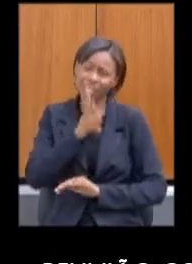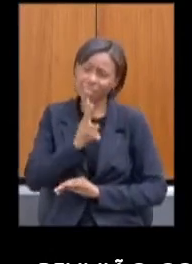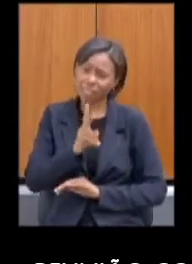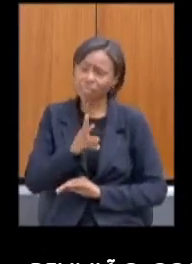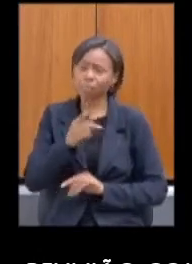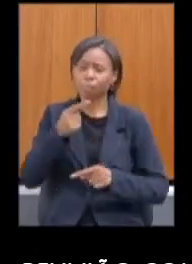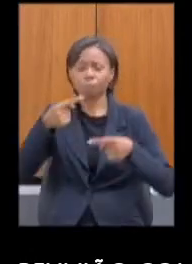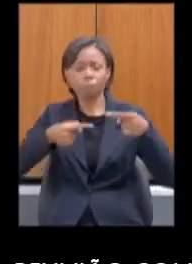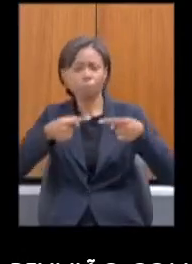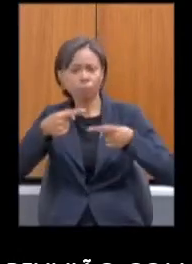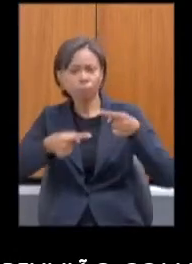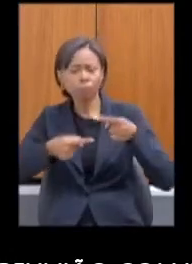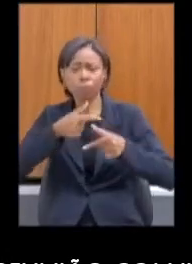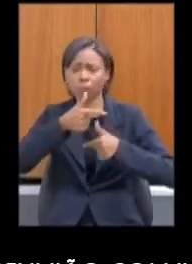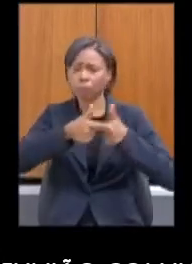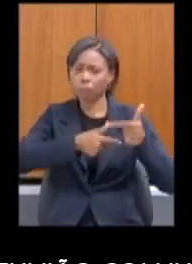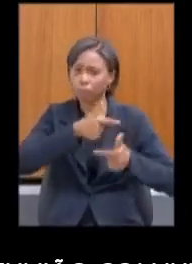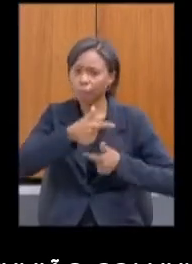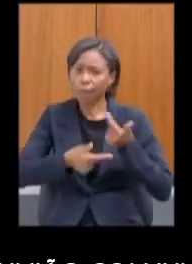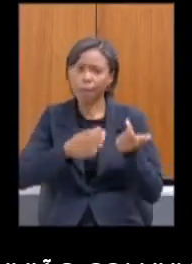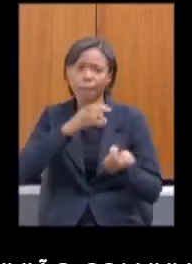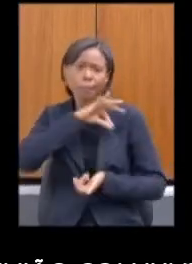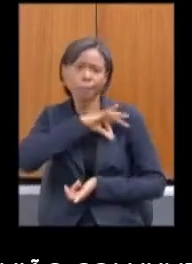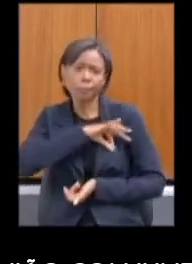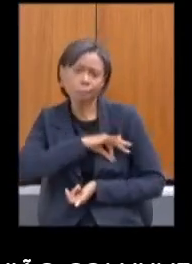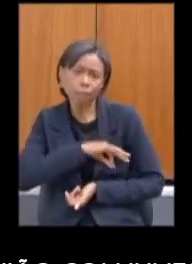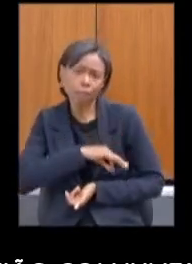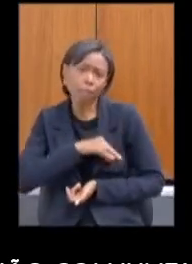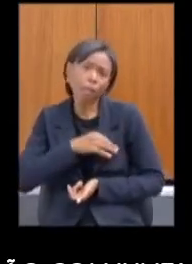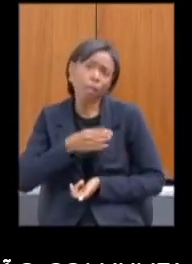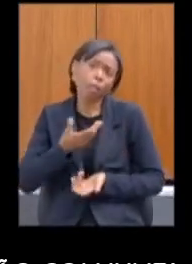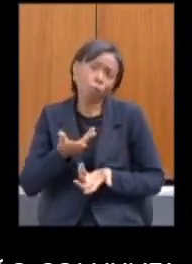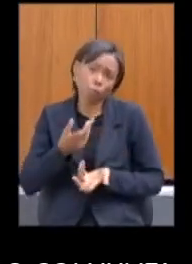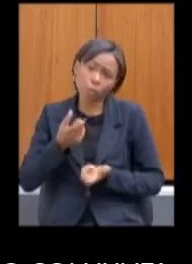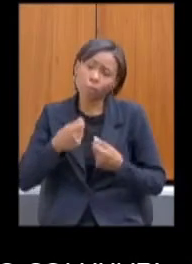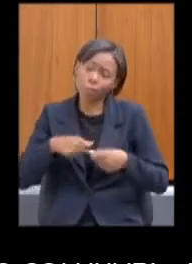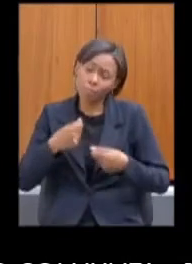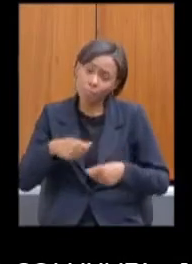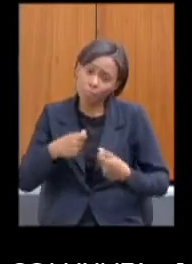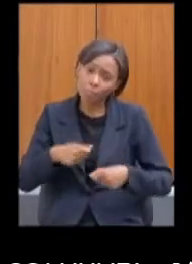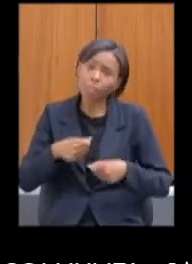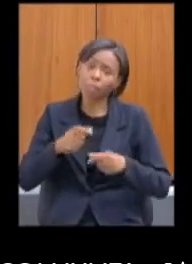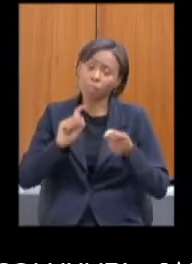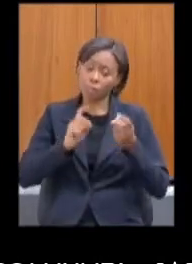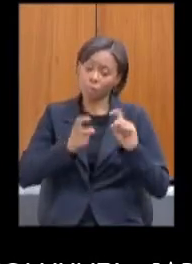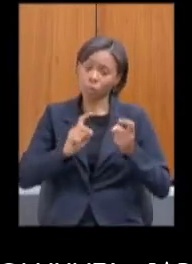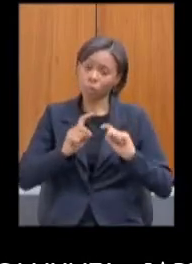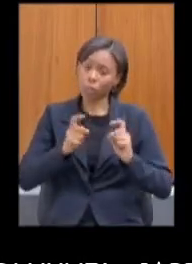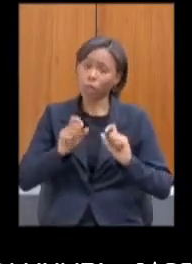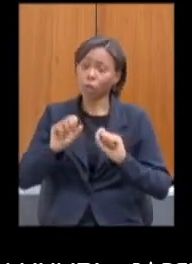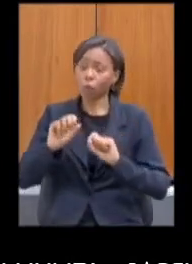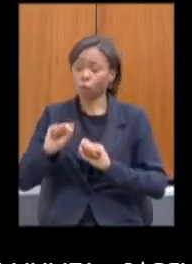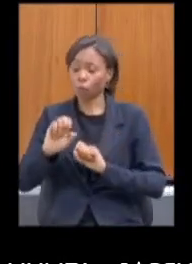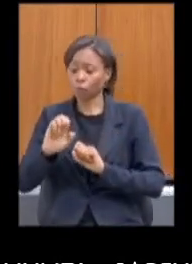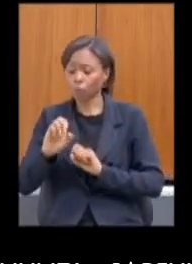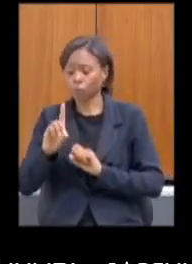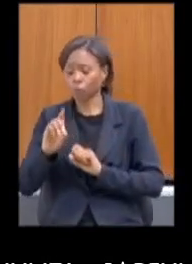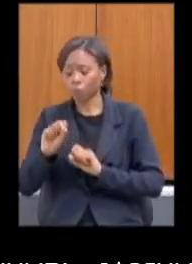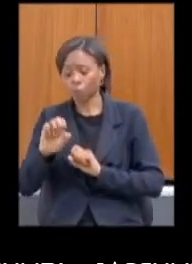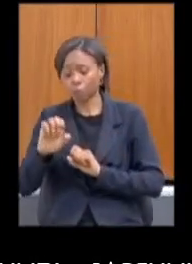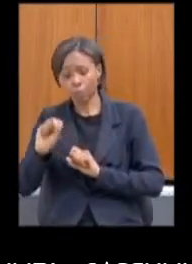renda, uma Assembleia fiscaliza, a gente fizesse uma reunião conjunta com a CEDES e com a Secretaria de Desenvolvimento.